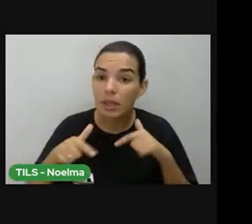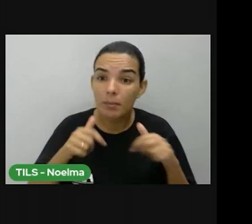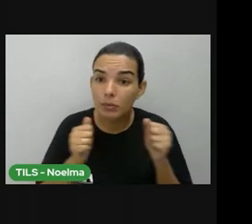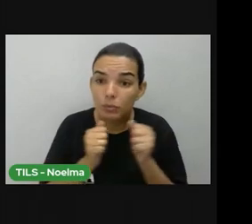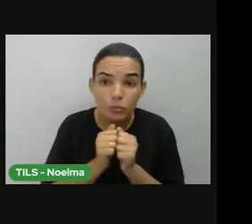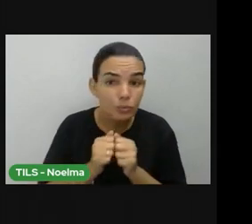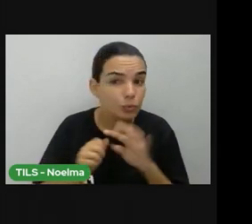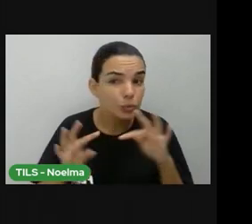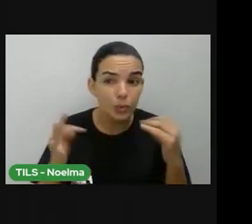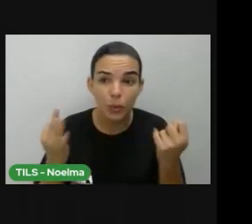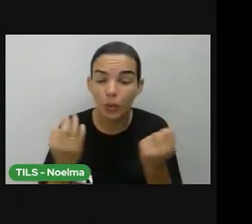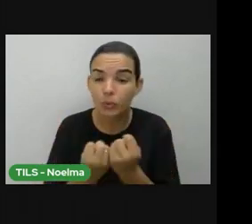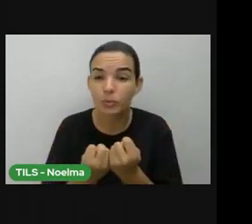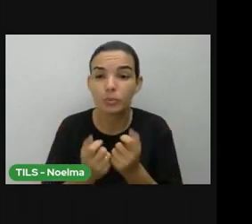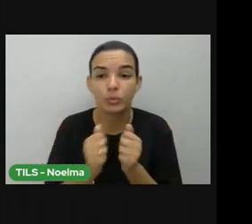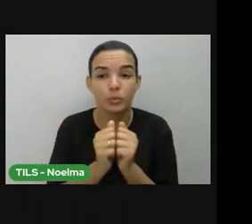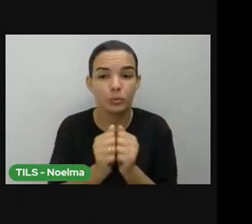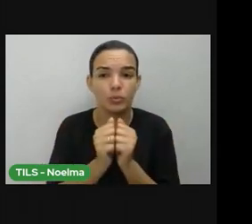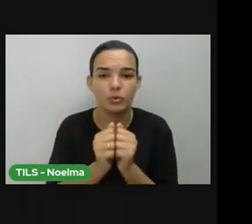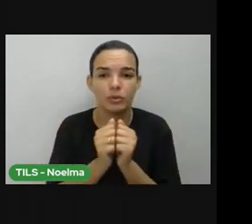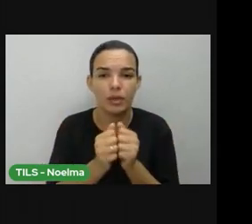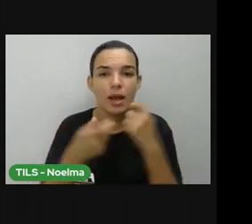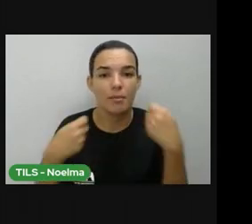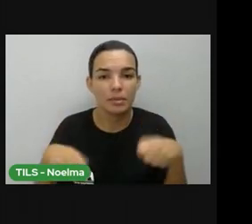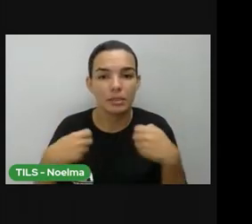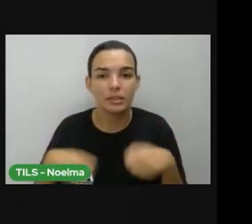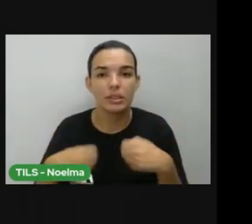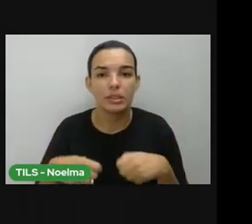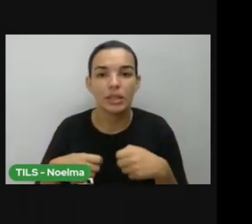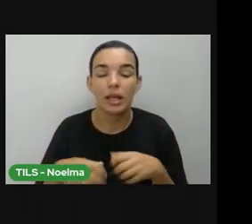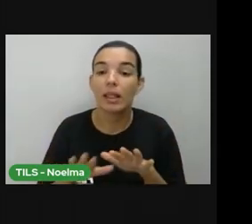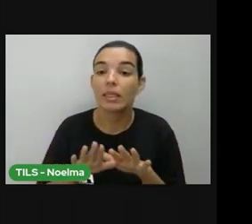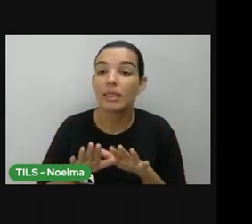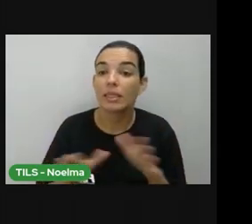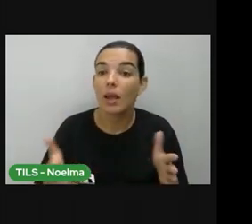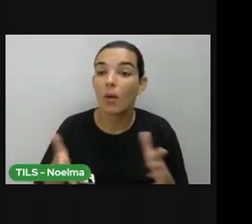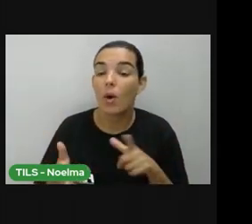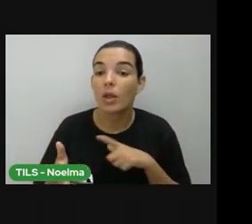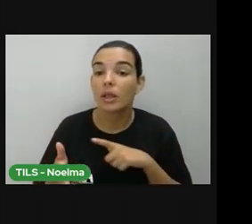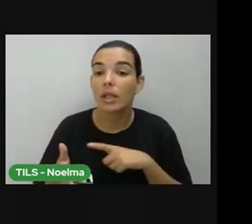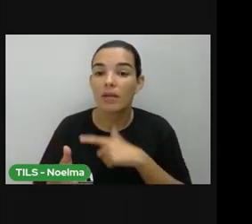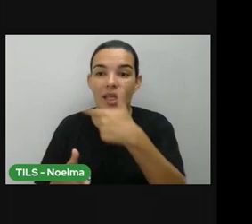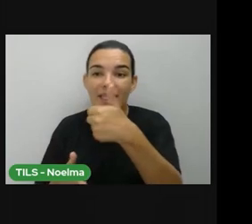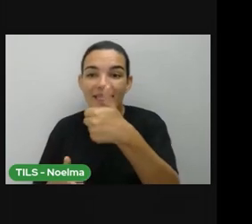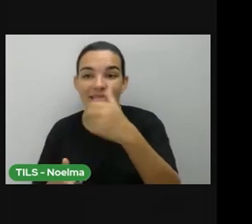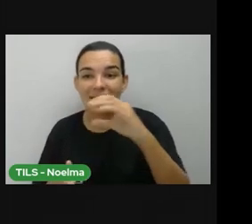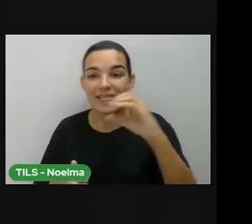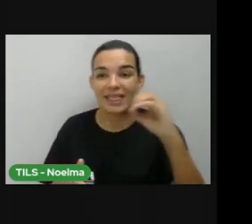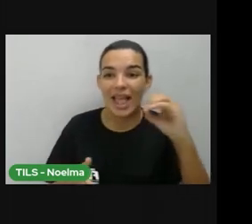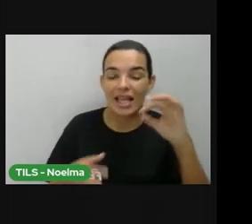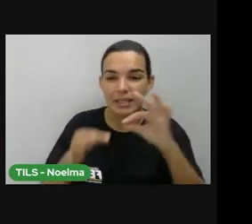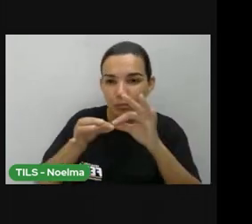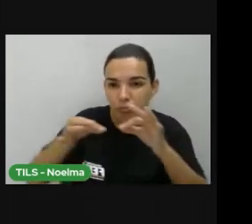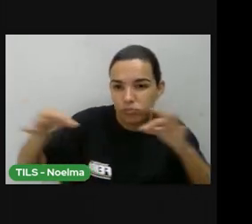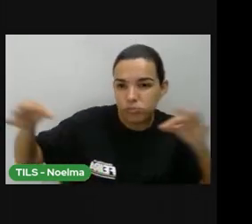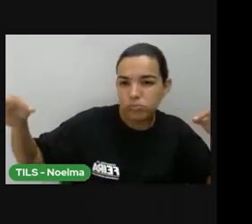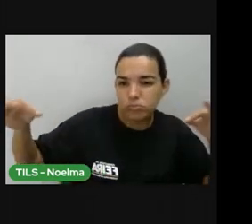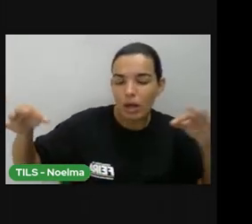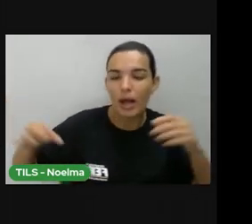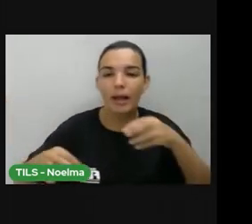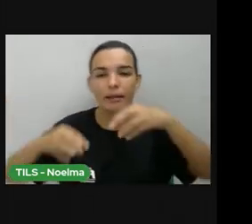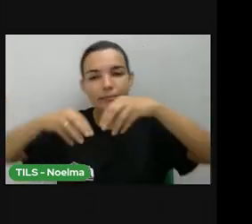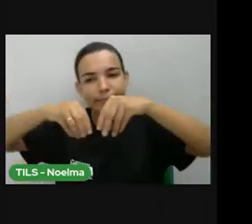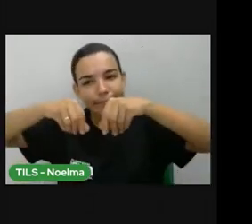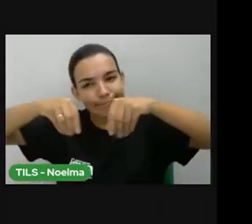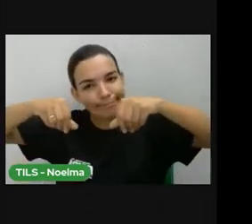conseguiu comprar, essas 10 tarefas de terra, e dessas 10 tarefas de terra, que a gente comprou aqui, nós plantávamos tudo, só ficou mesmo,